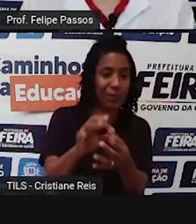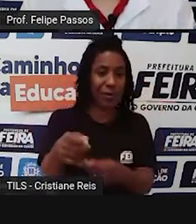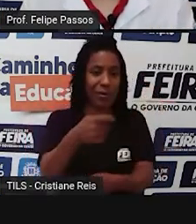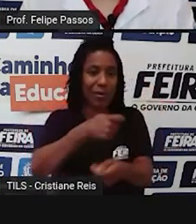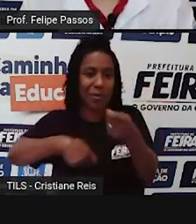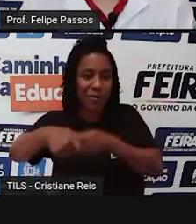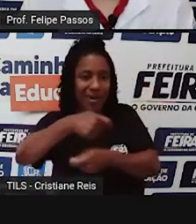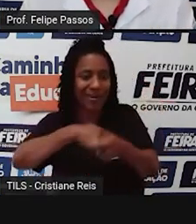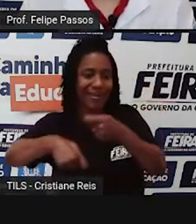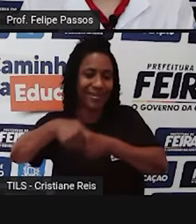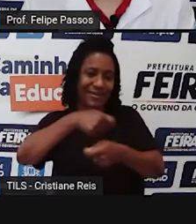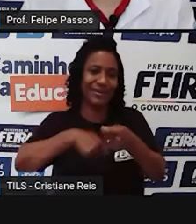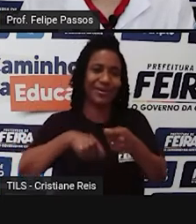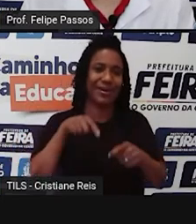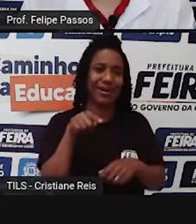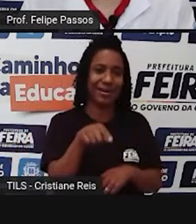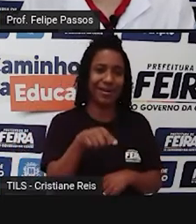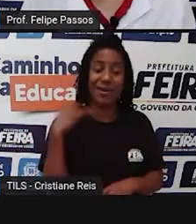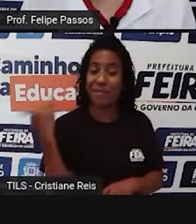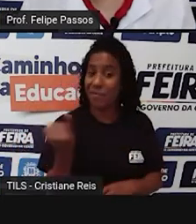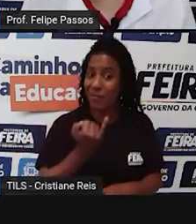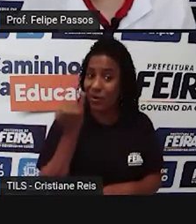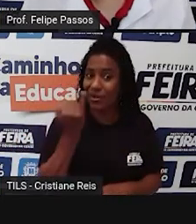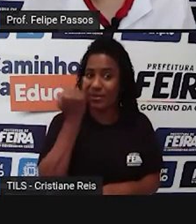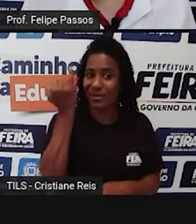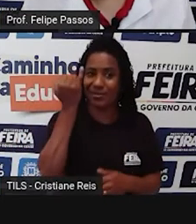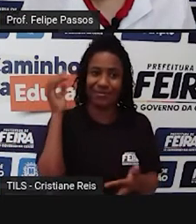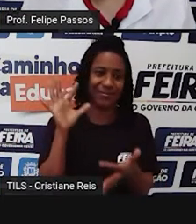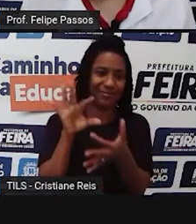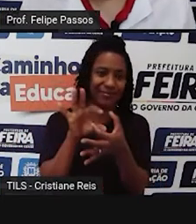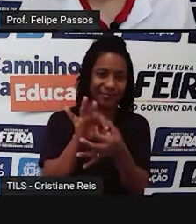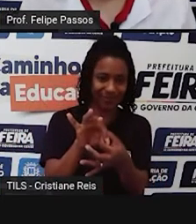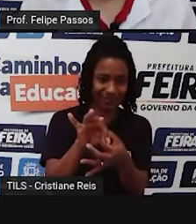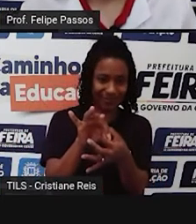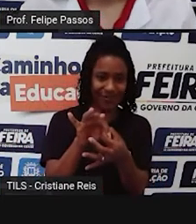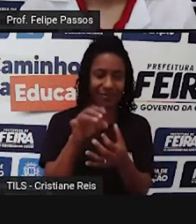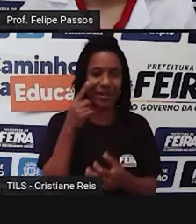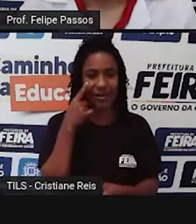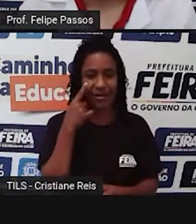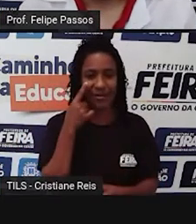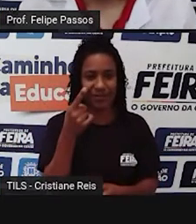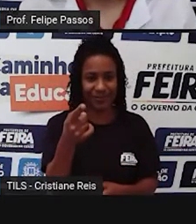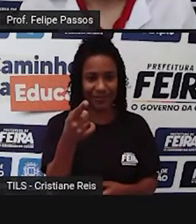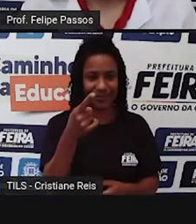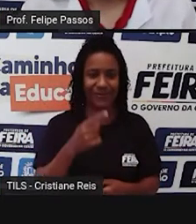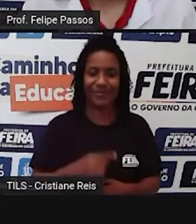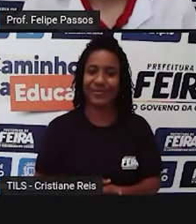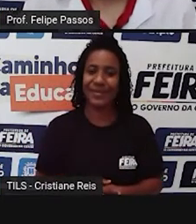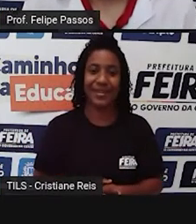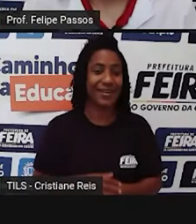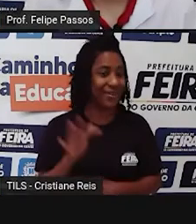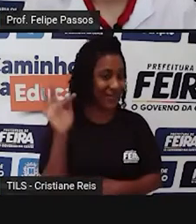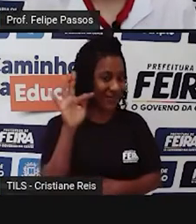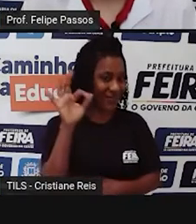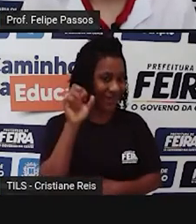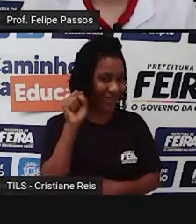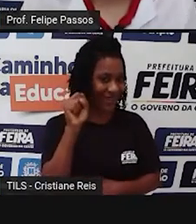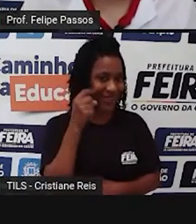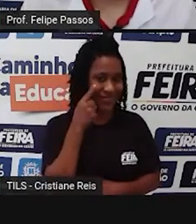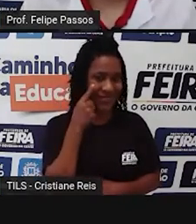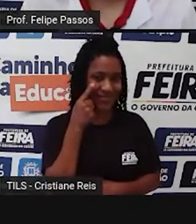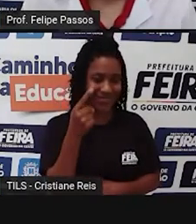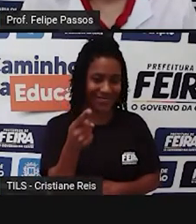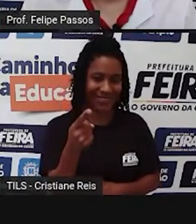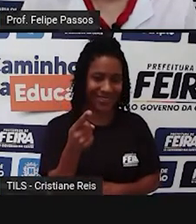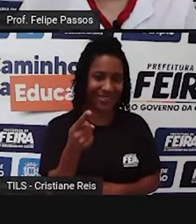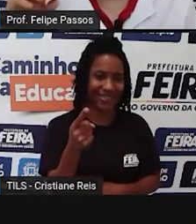com essa cidade importante que é a metrópole. Olha aqui a nossa cidade, Feira de Santana. Você já viram a cidade de